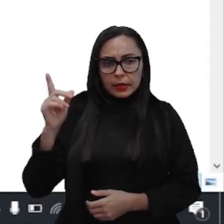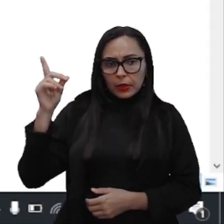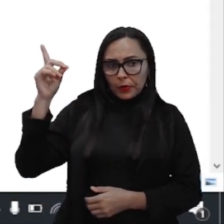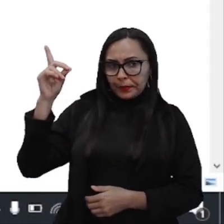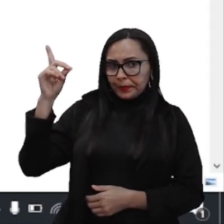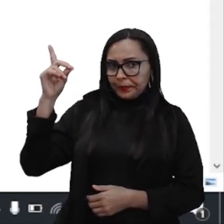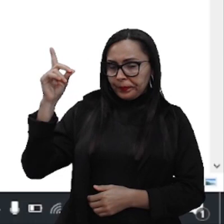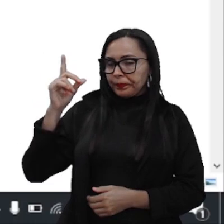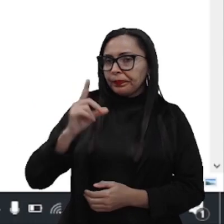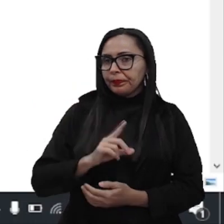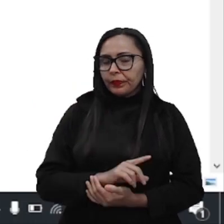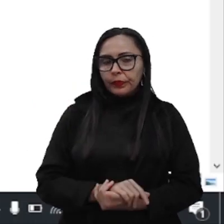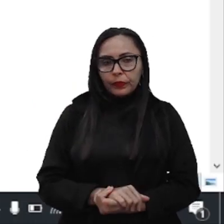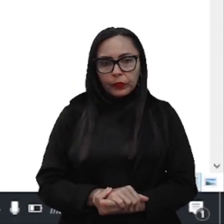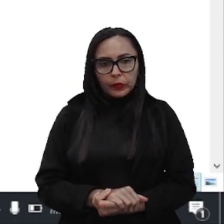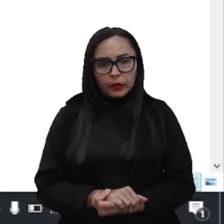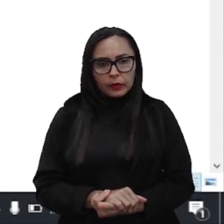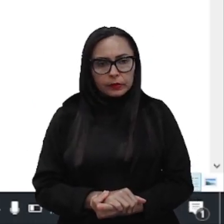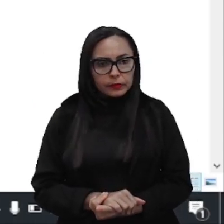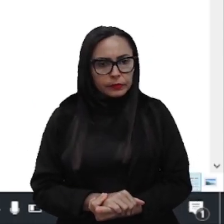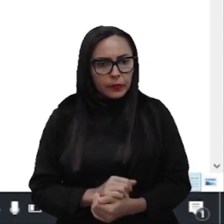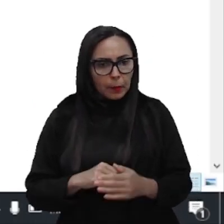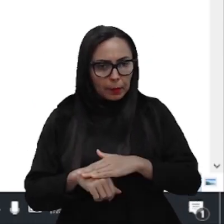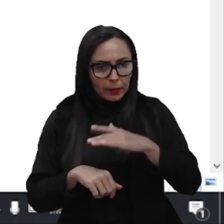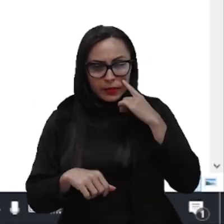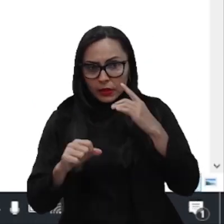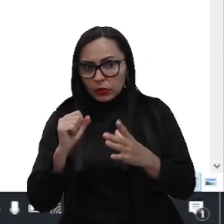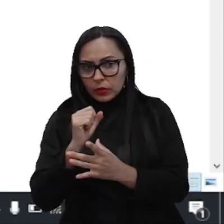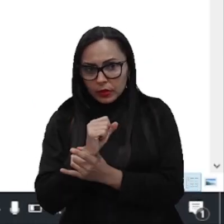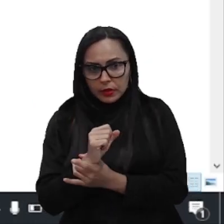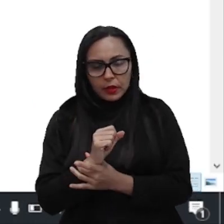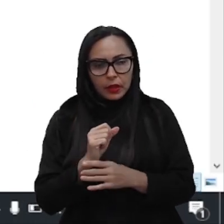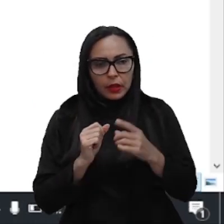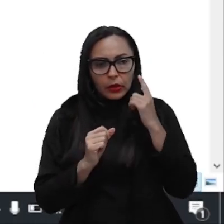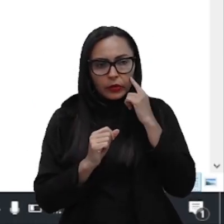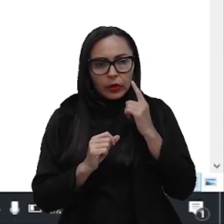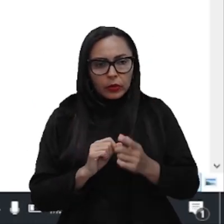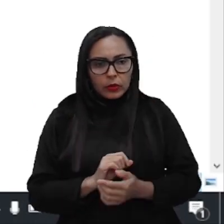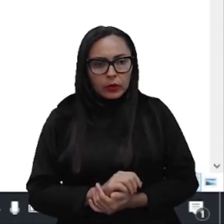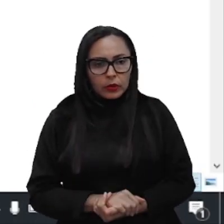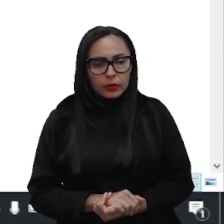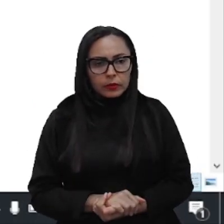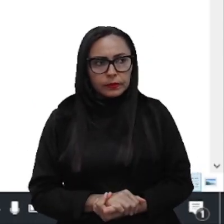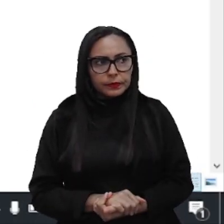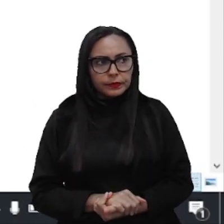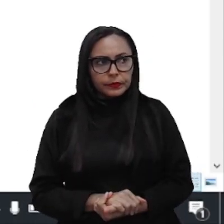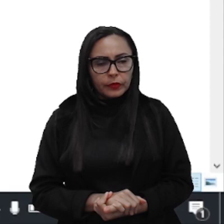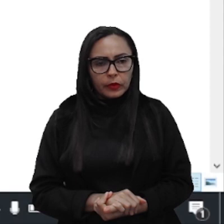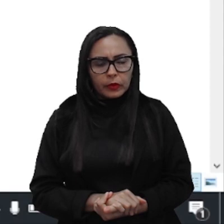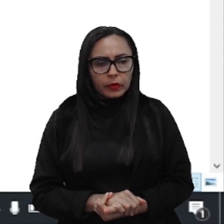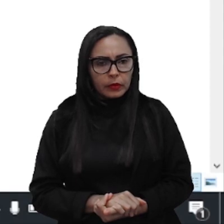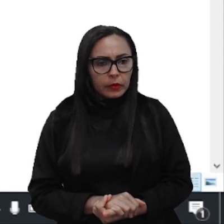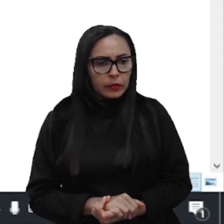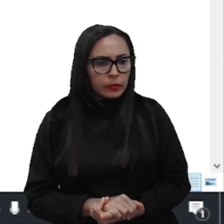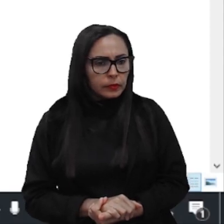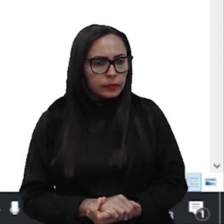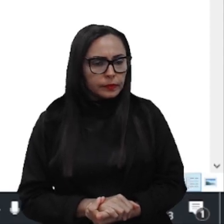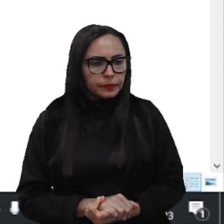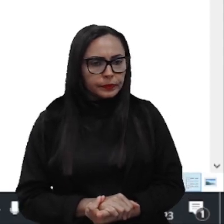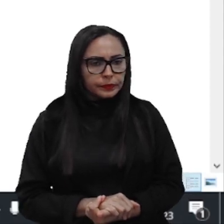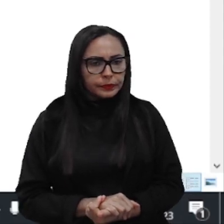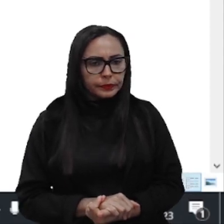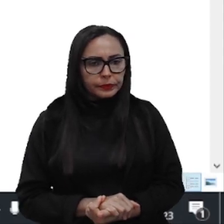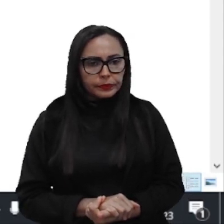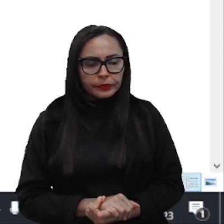com mais segurança, né? Então, instalando agora o sistema, demora um pouquinho, tá, alguns minutos, o Python é bem leve, né,